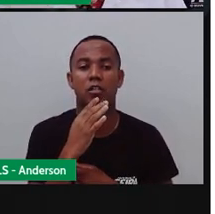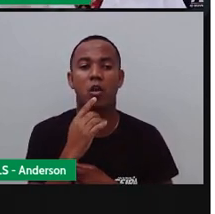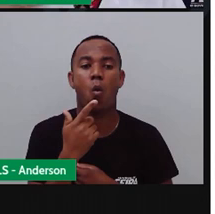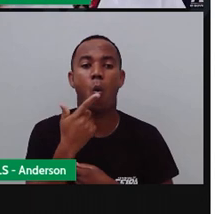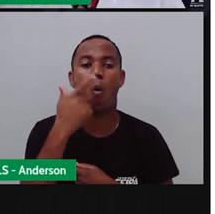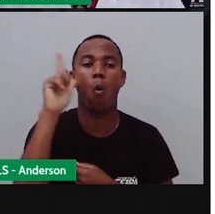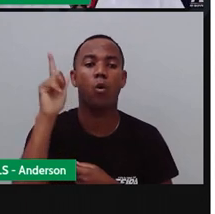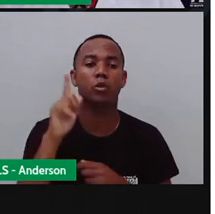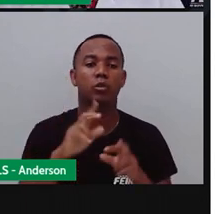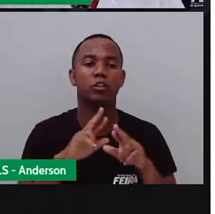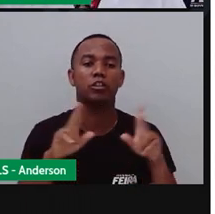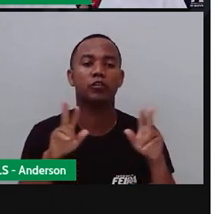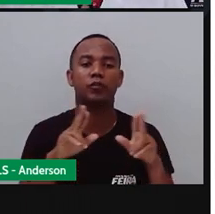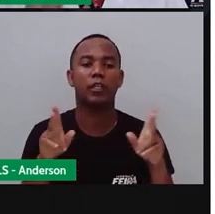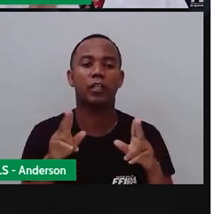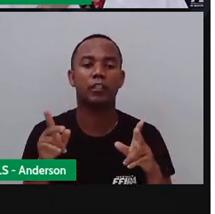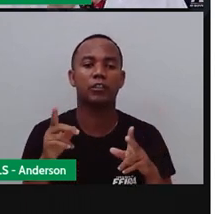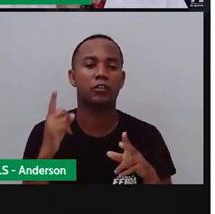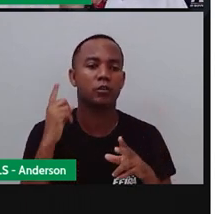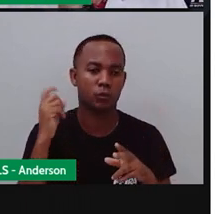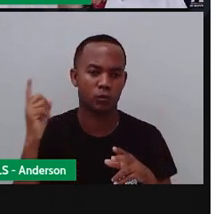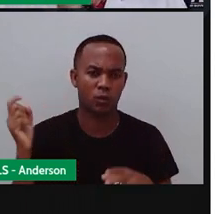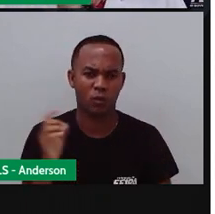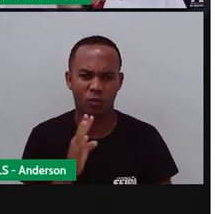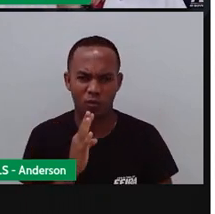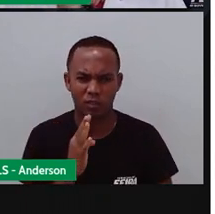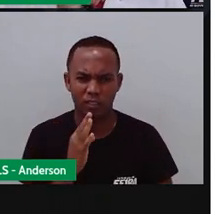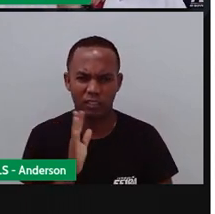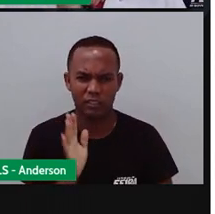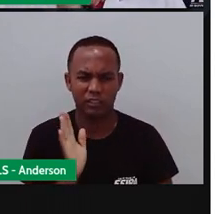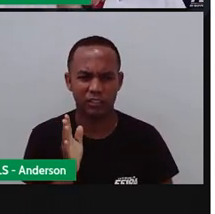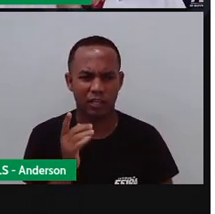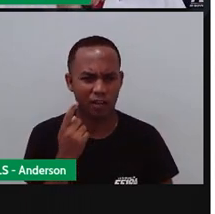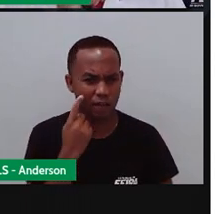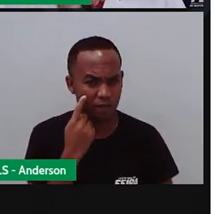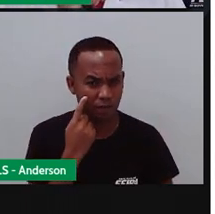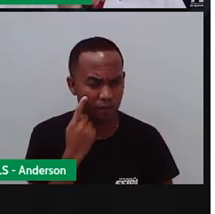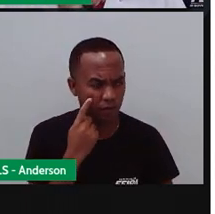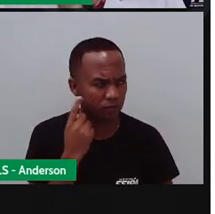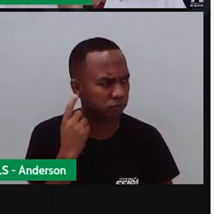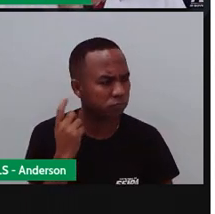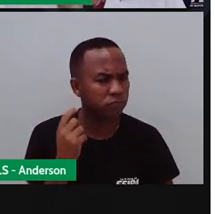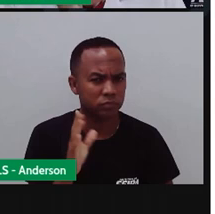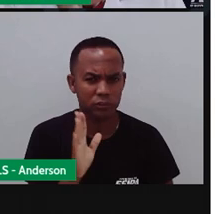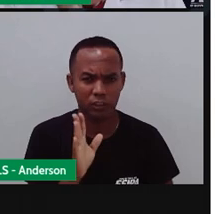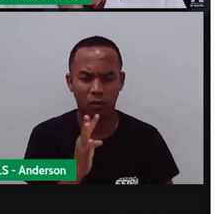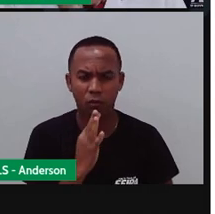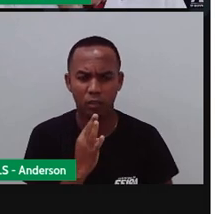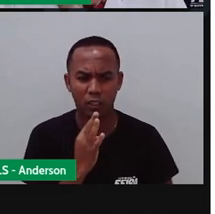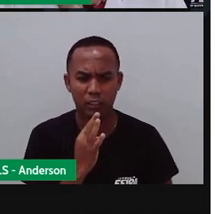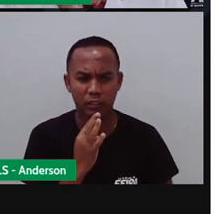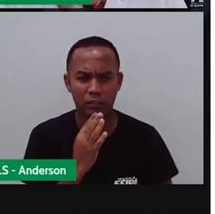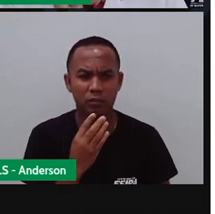A não ser essa do relógio. Vocês já observaram em alguma outra música, alguma outra anomatopeia?